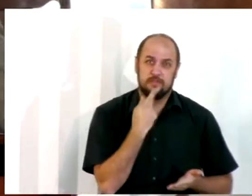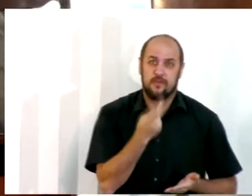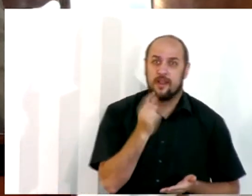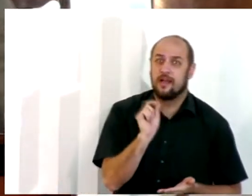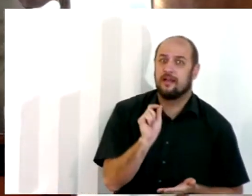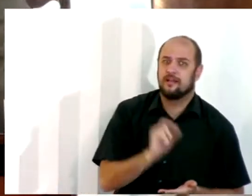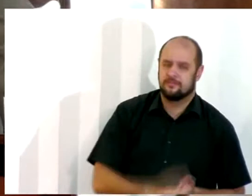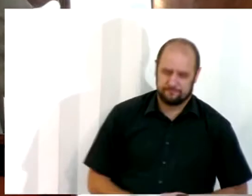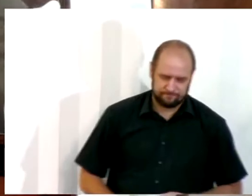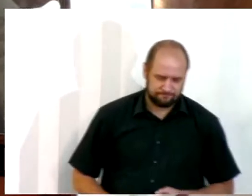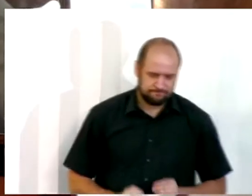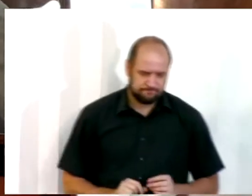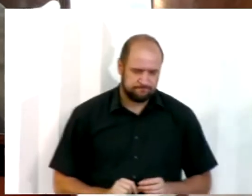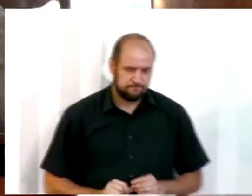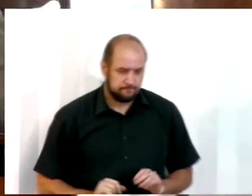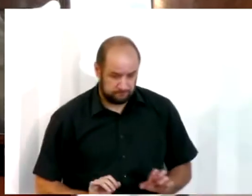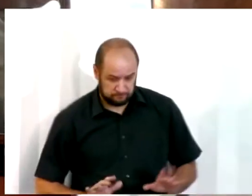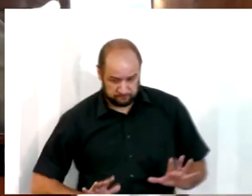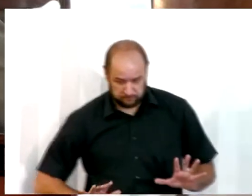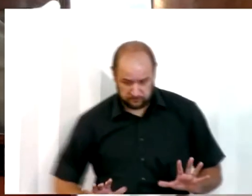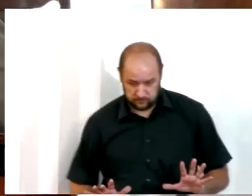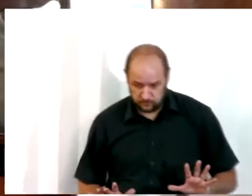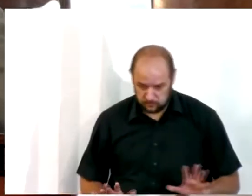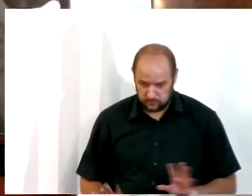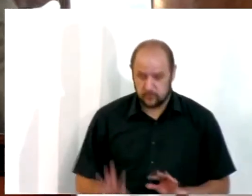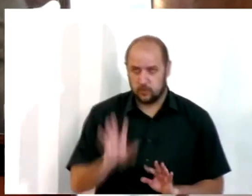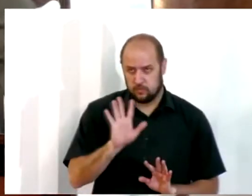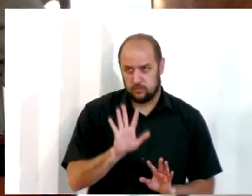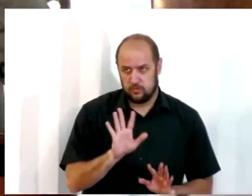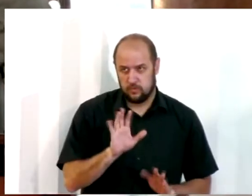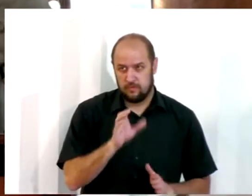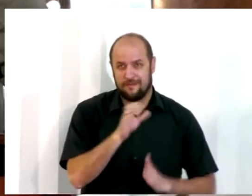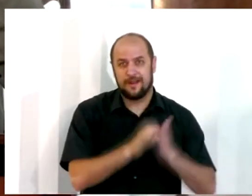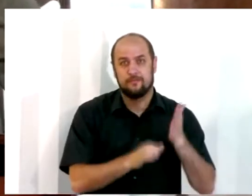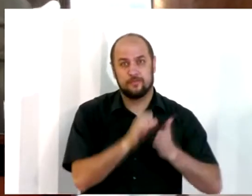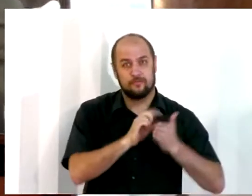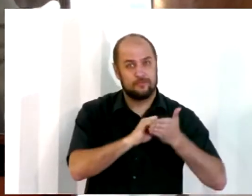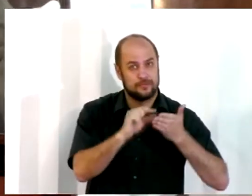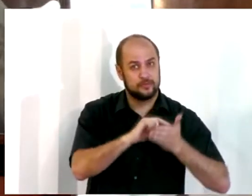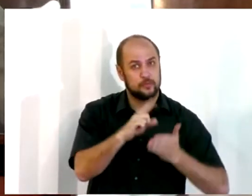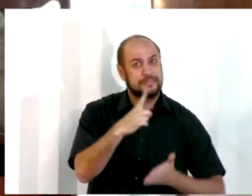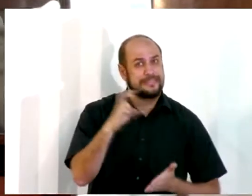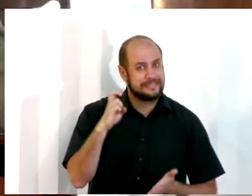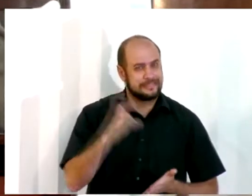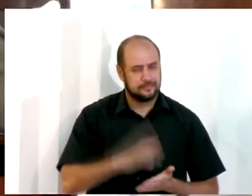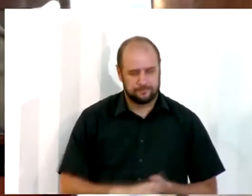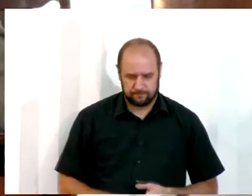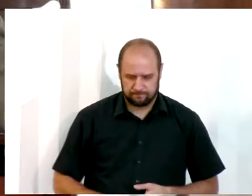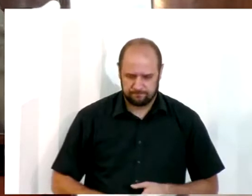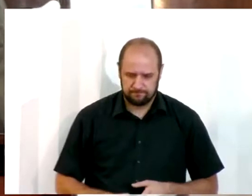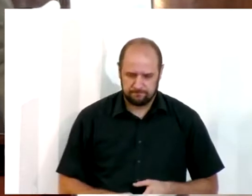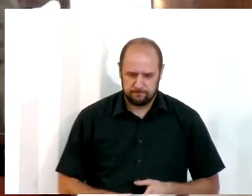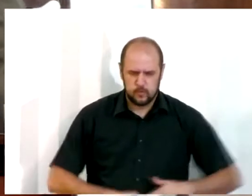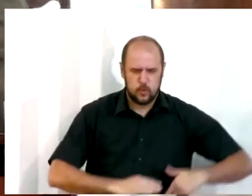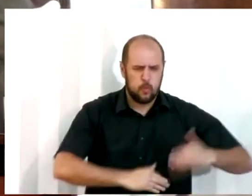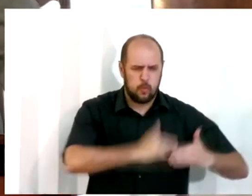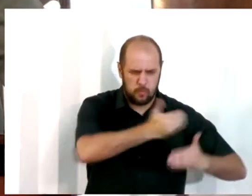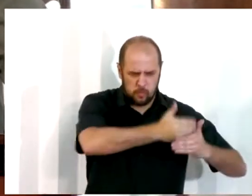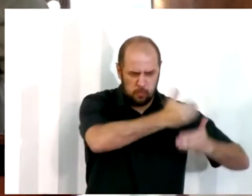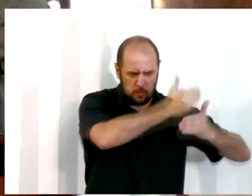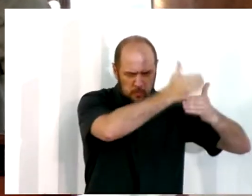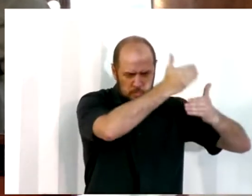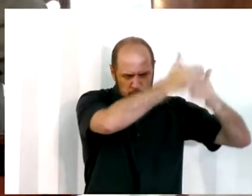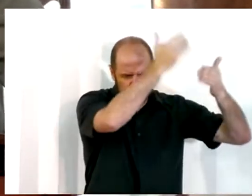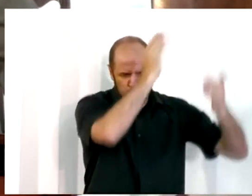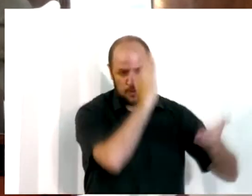assim, sucedeu, melhor, minto, o capítulo verso 15. Acabou-se, pois, o muro, aos